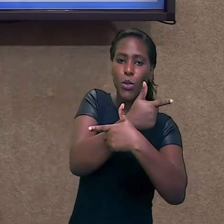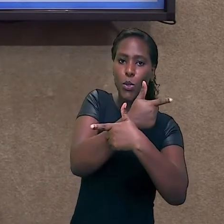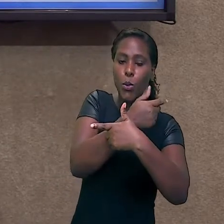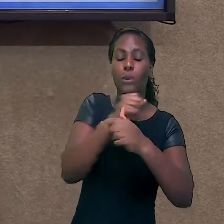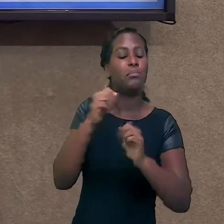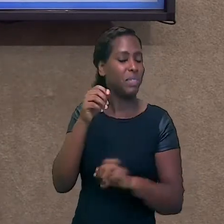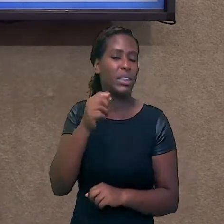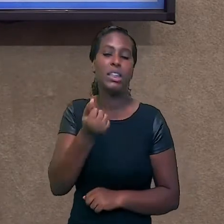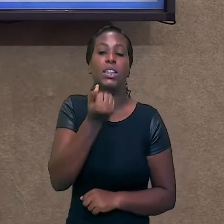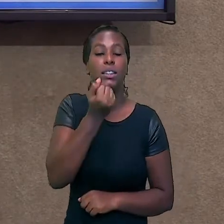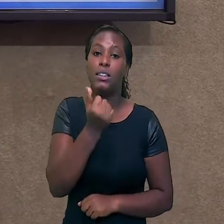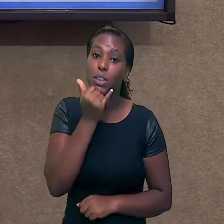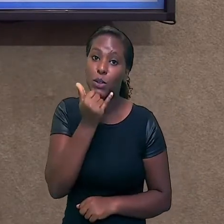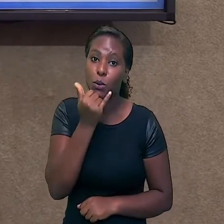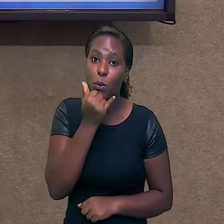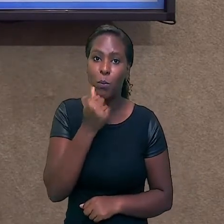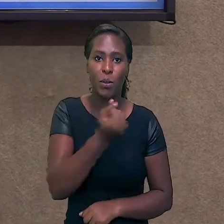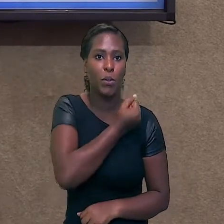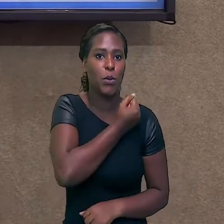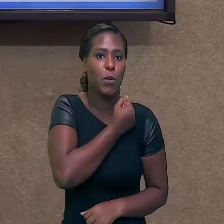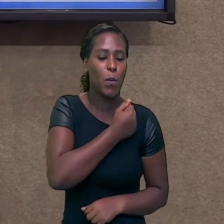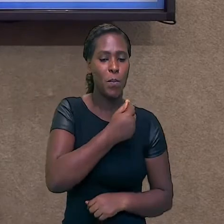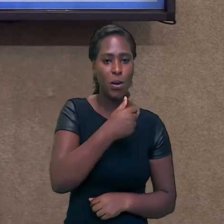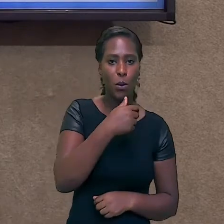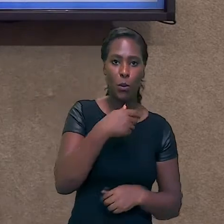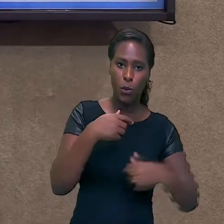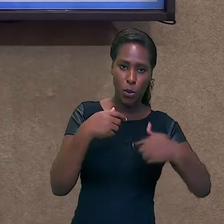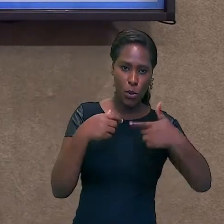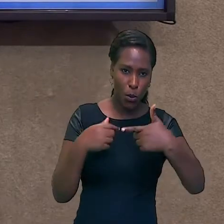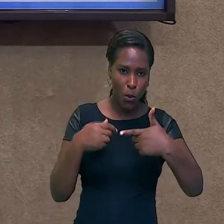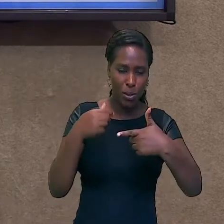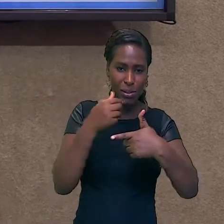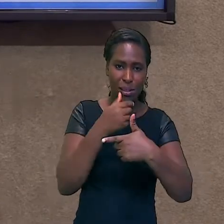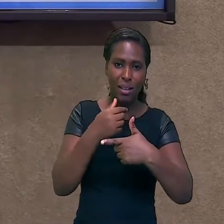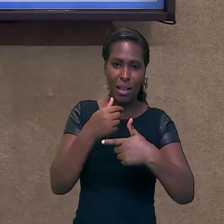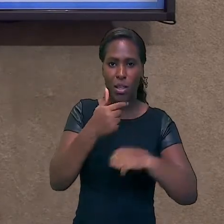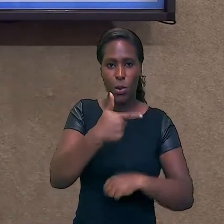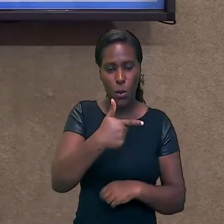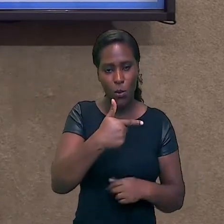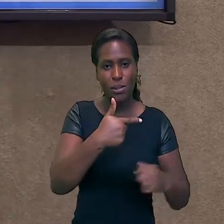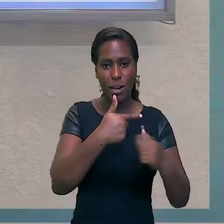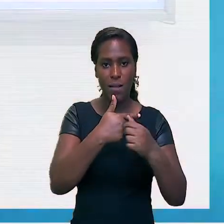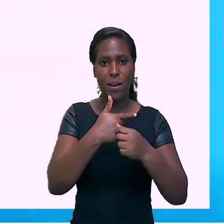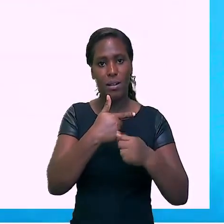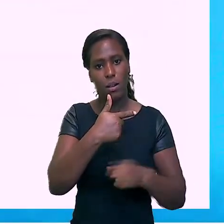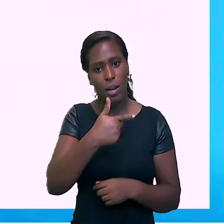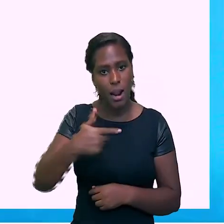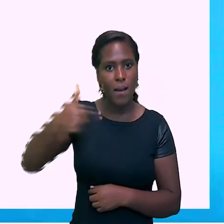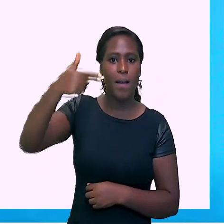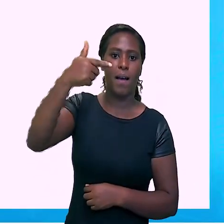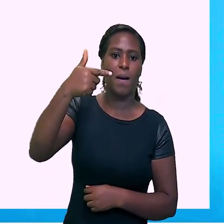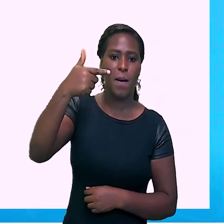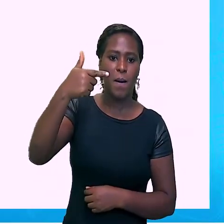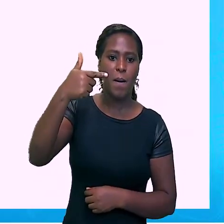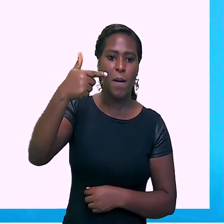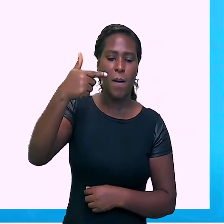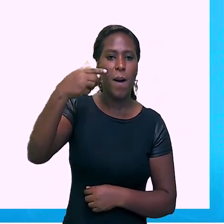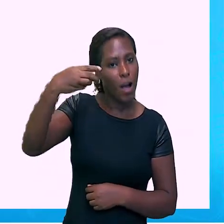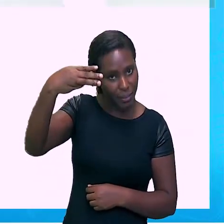ao cubo. O 2 nós temos que é a base, o 3 nós temos que é o